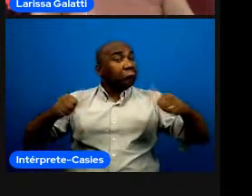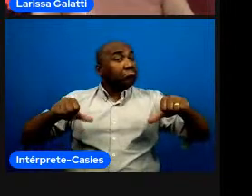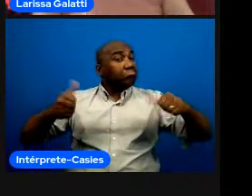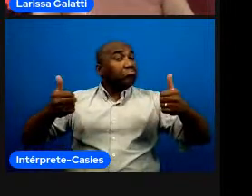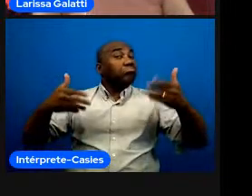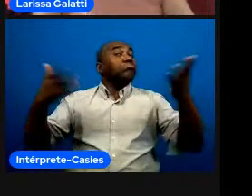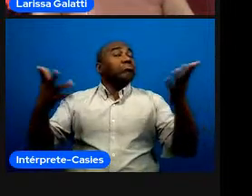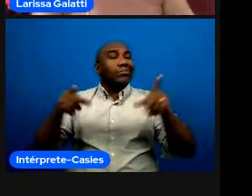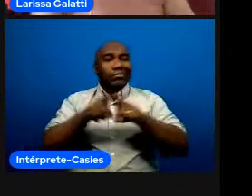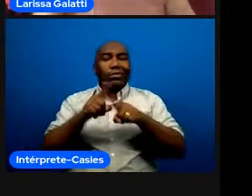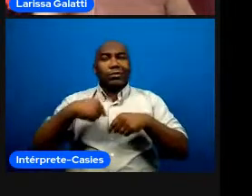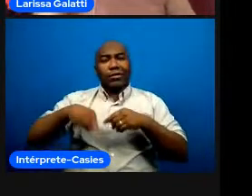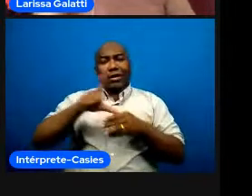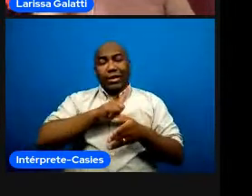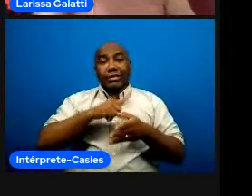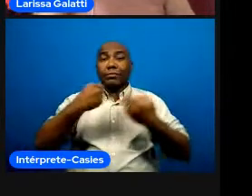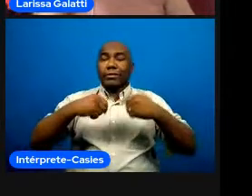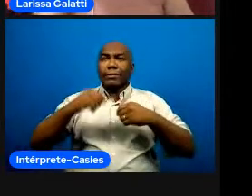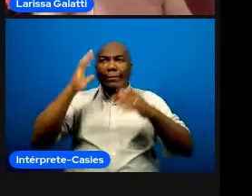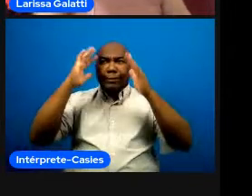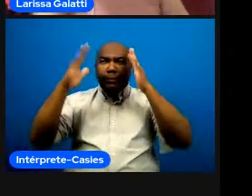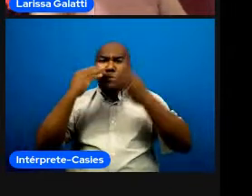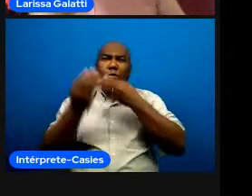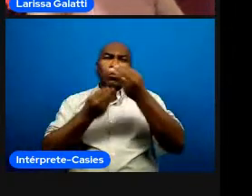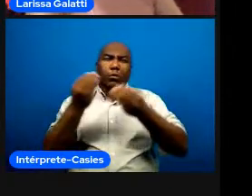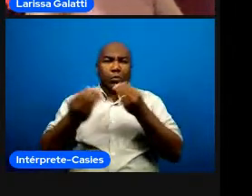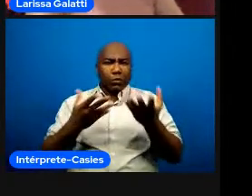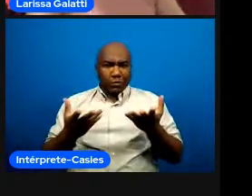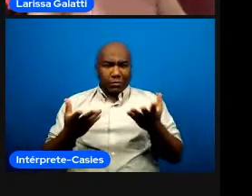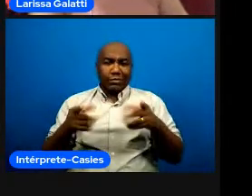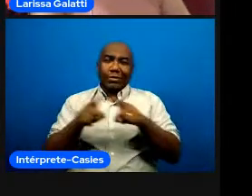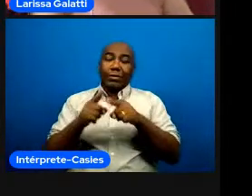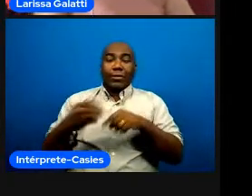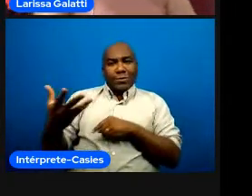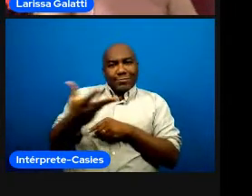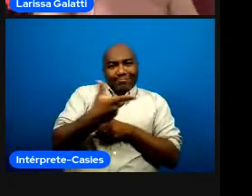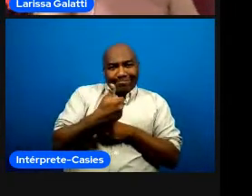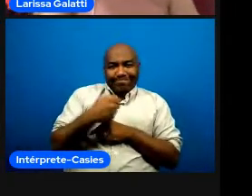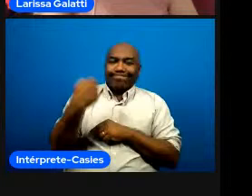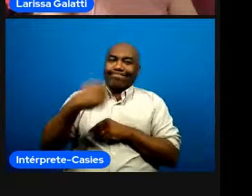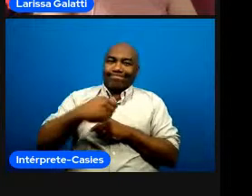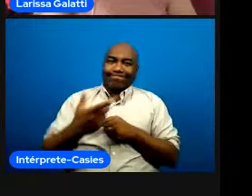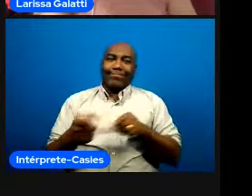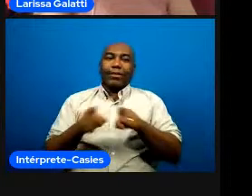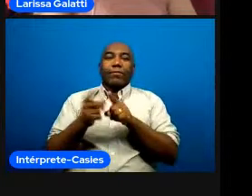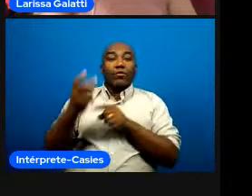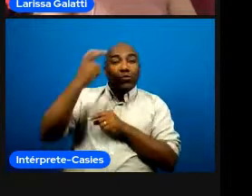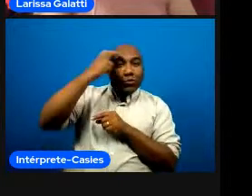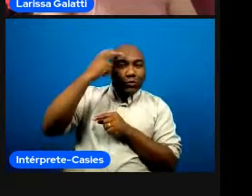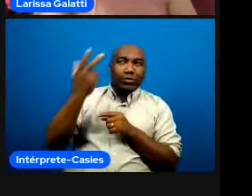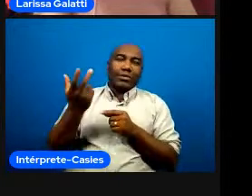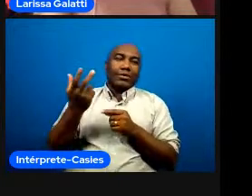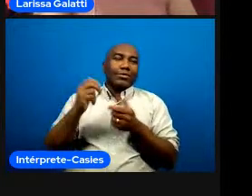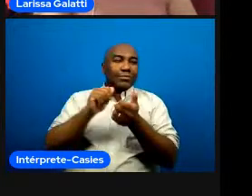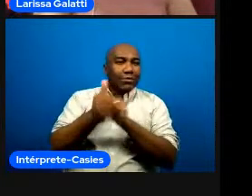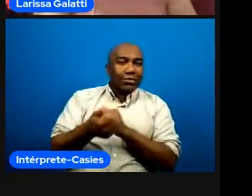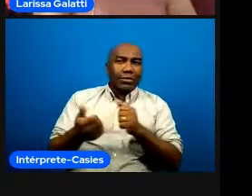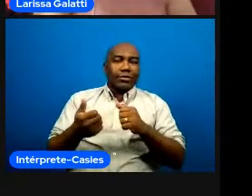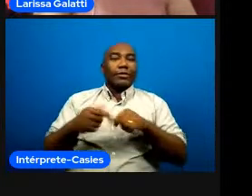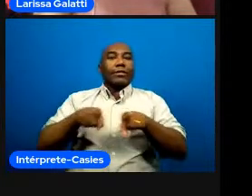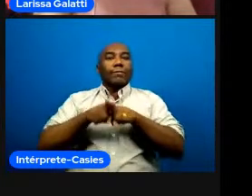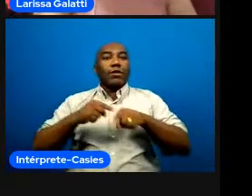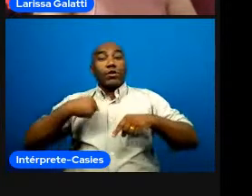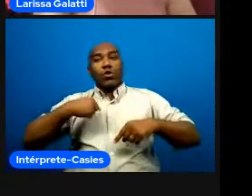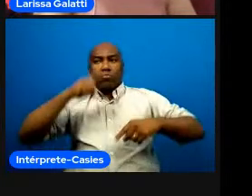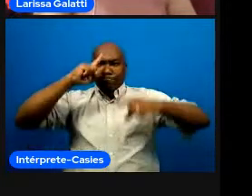sou capaz de identificar as práticas de pouca qualidade que eu tive né cultura do esporte liderança é muito rico